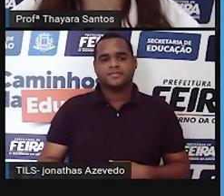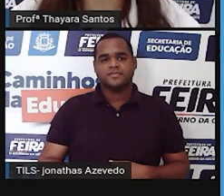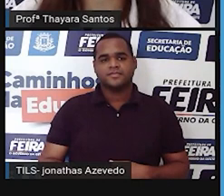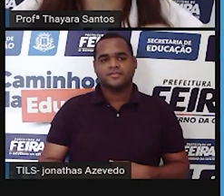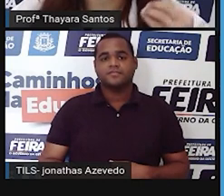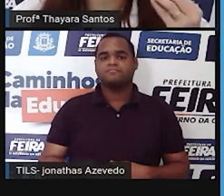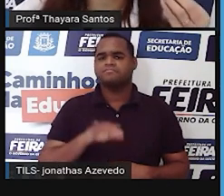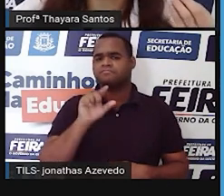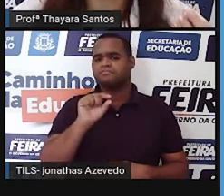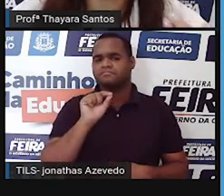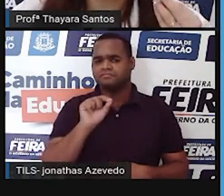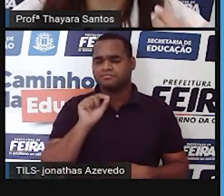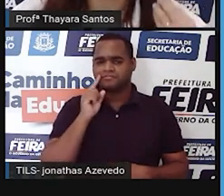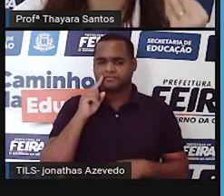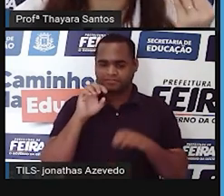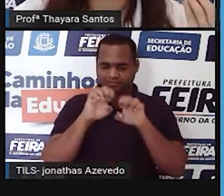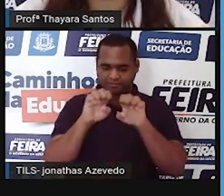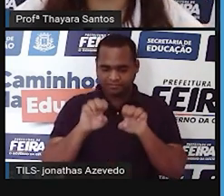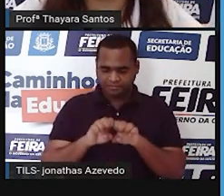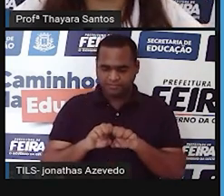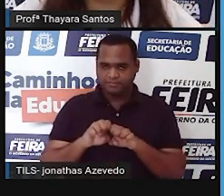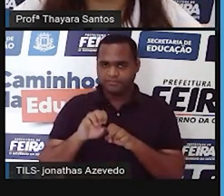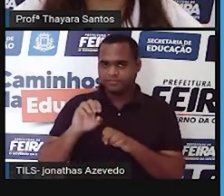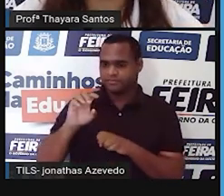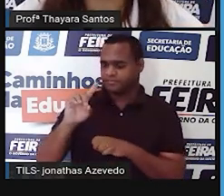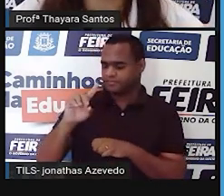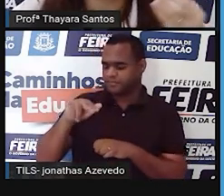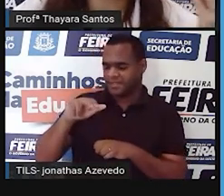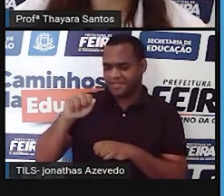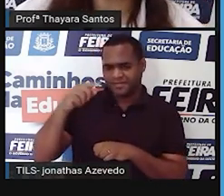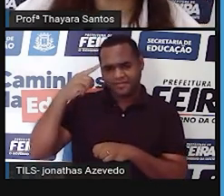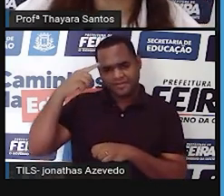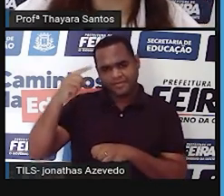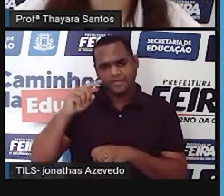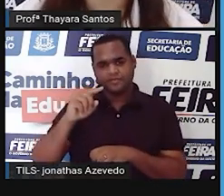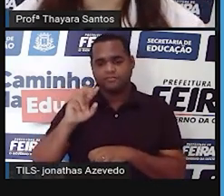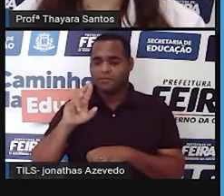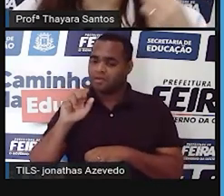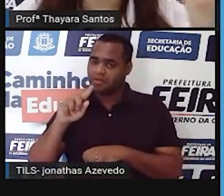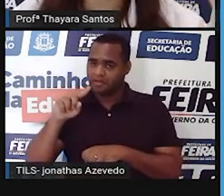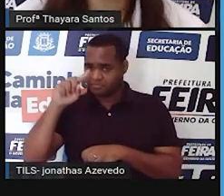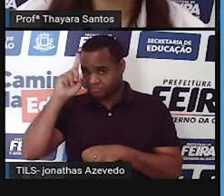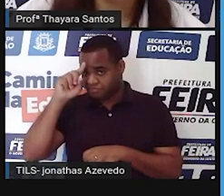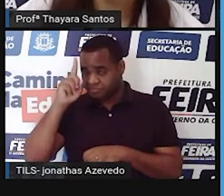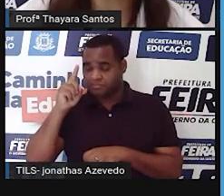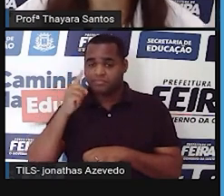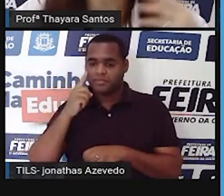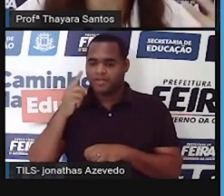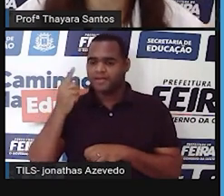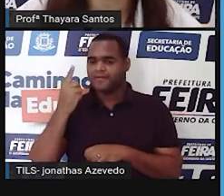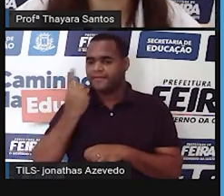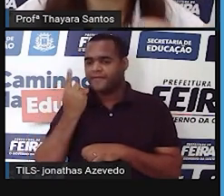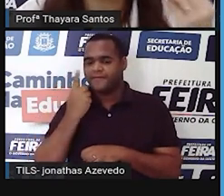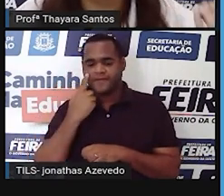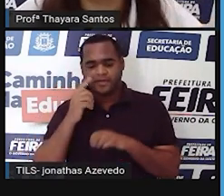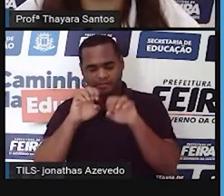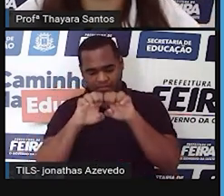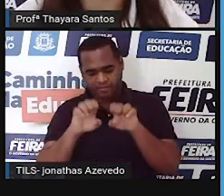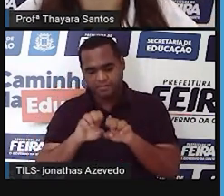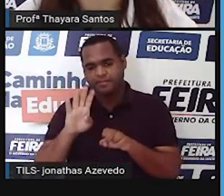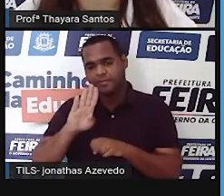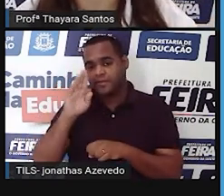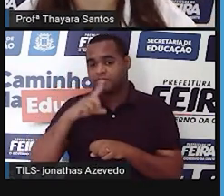Mas quem descobriu a estrutura do DNA? A gente viu quem inventou o DNA, quem observou essas primeiras estruturas